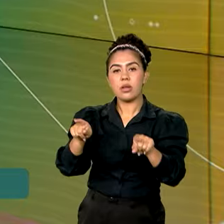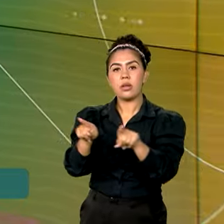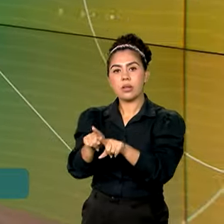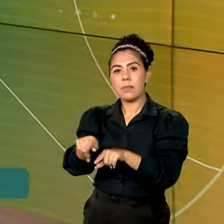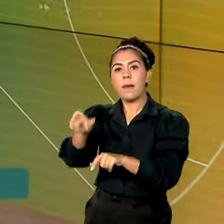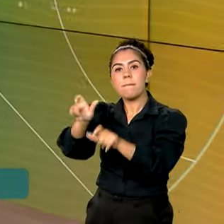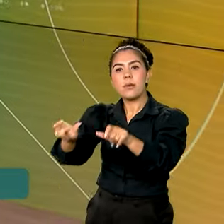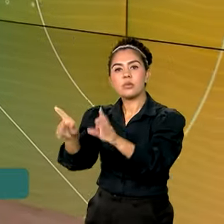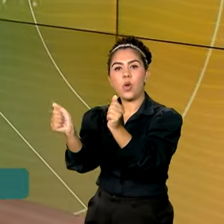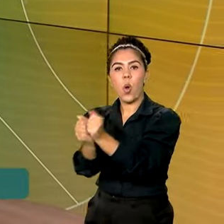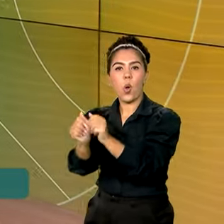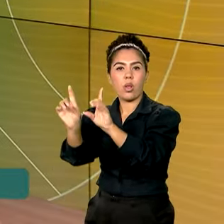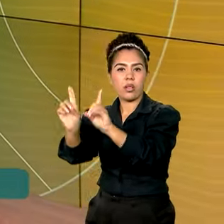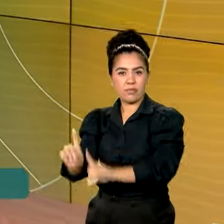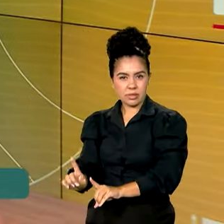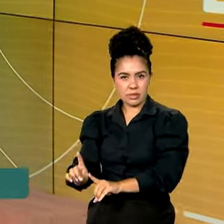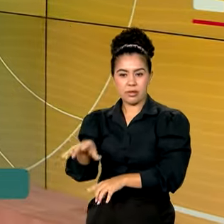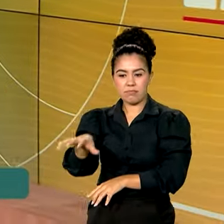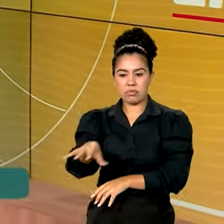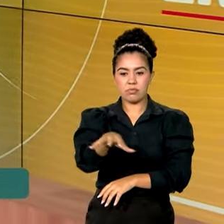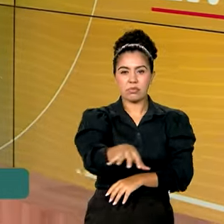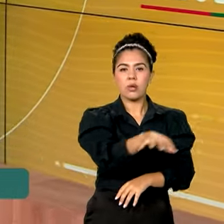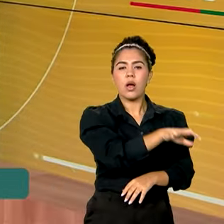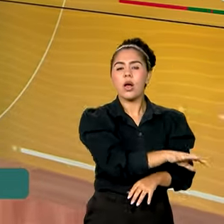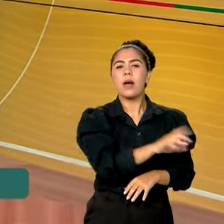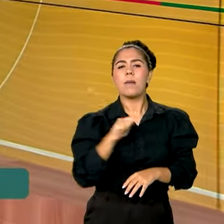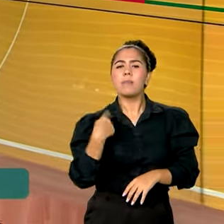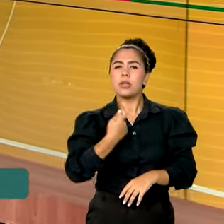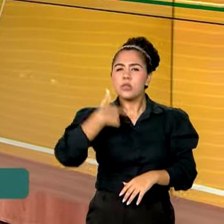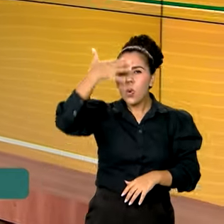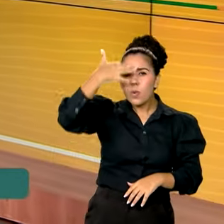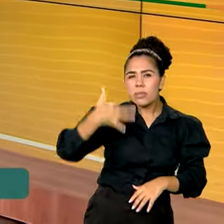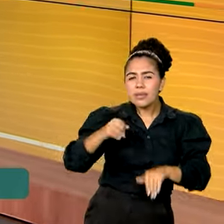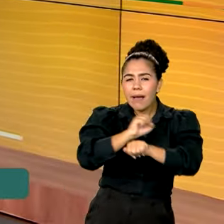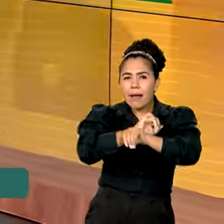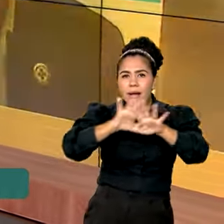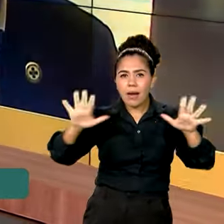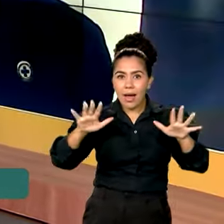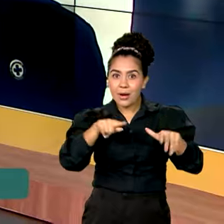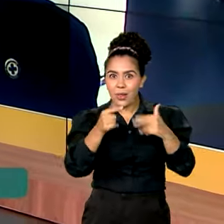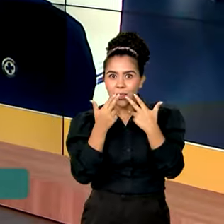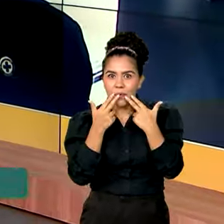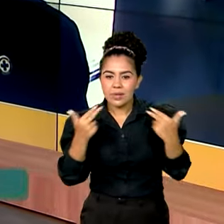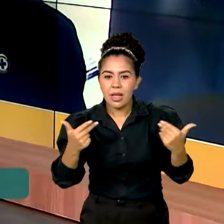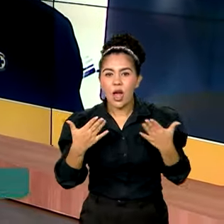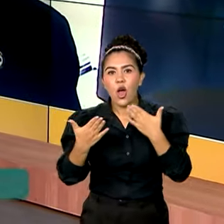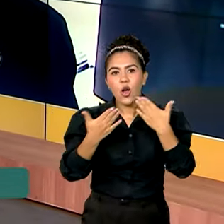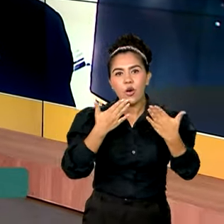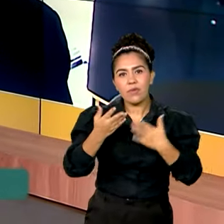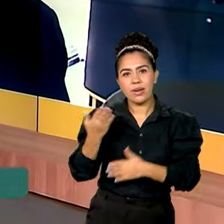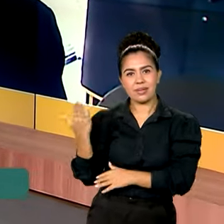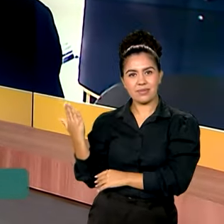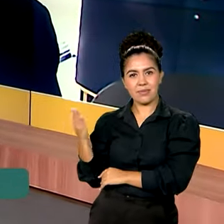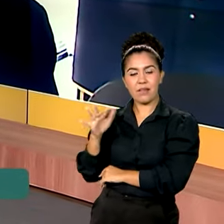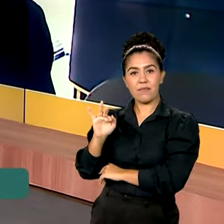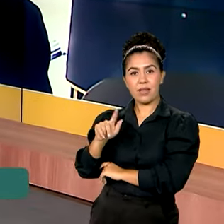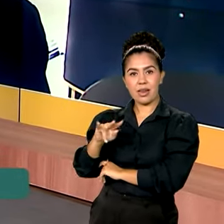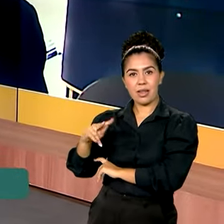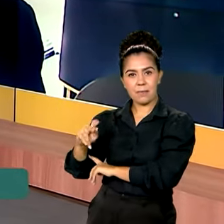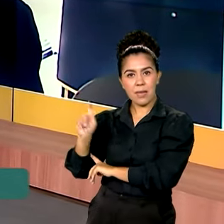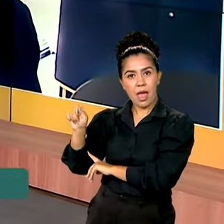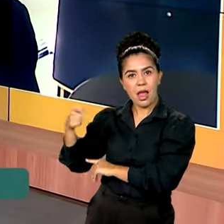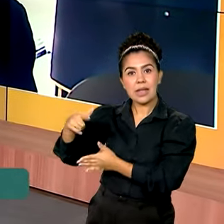com deficiência. E para a gente entender melhor essa novidade, a gente conversa agora com o Felipe Proenço, ele que é